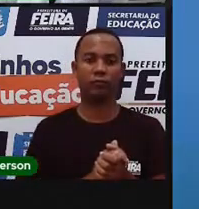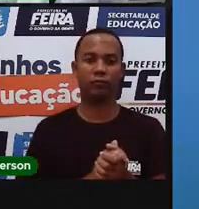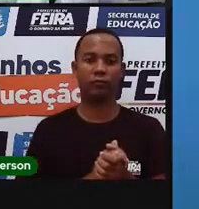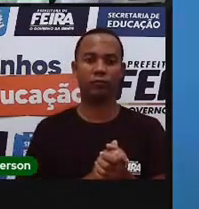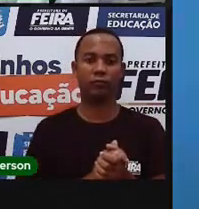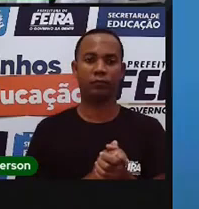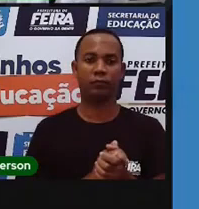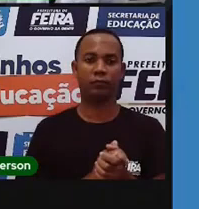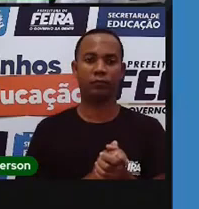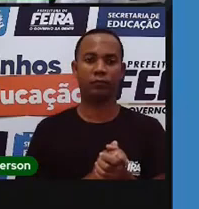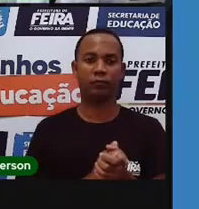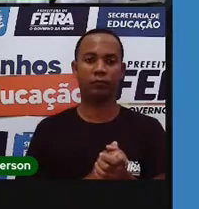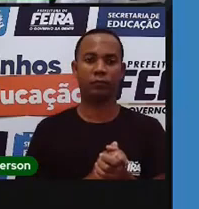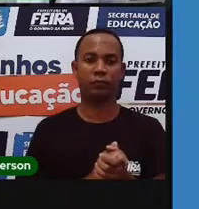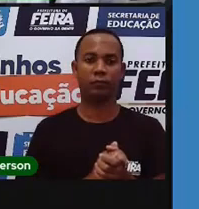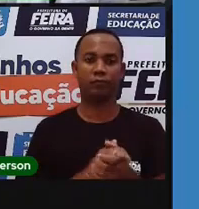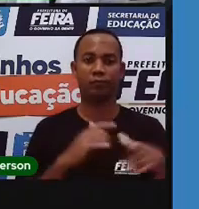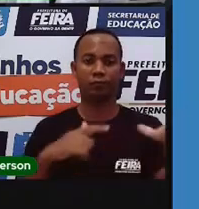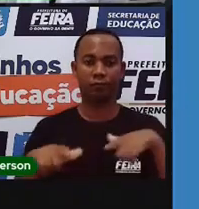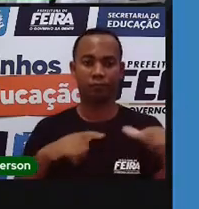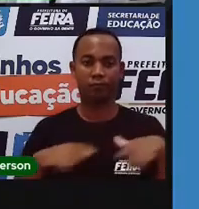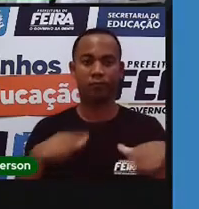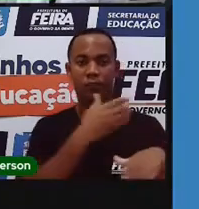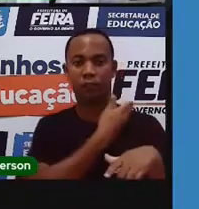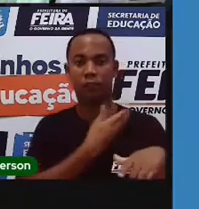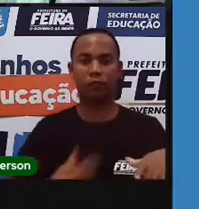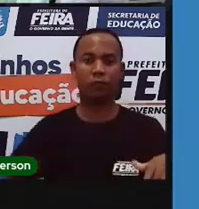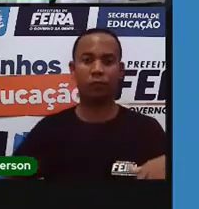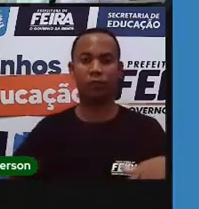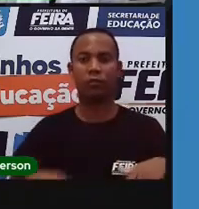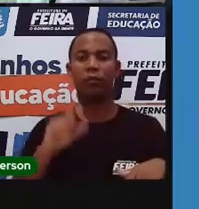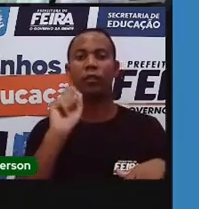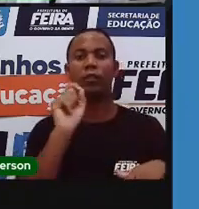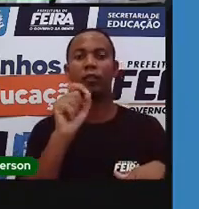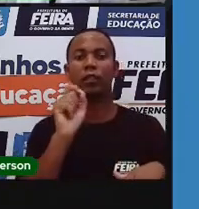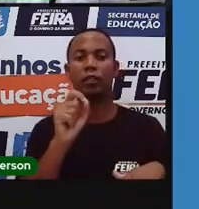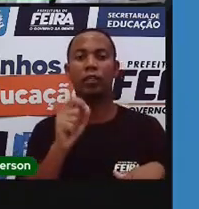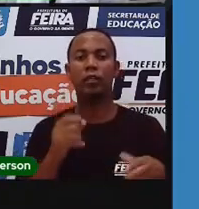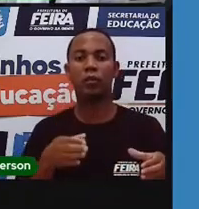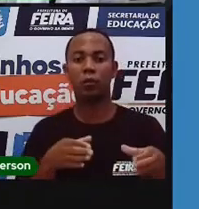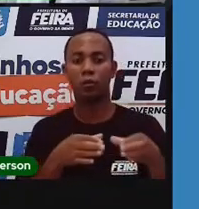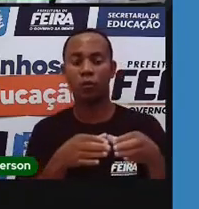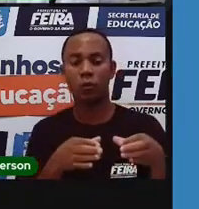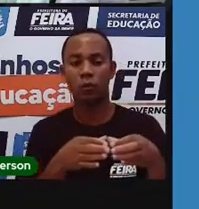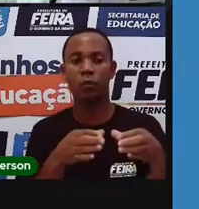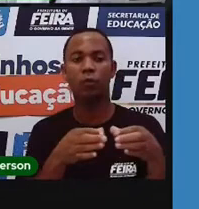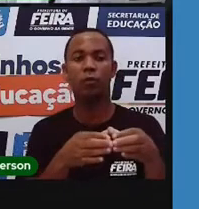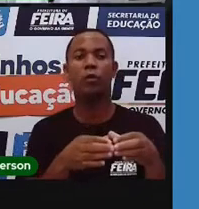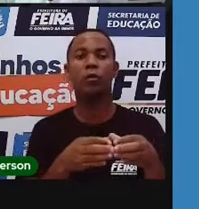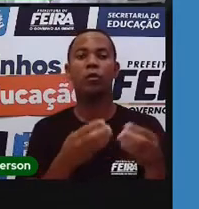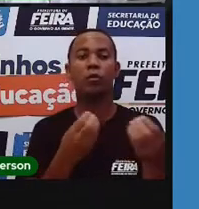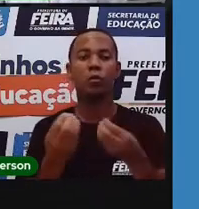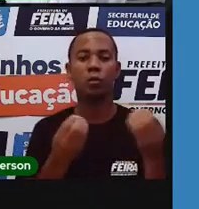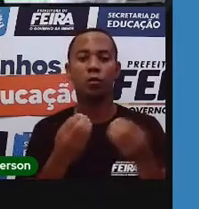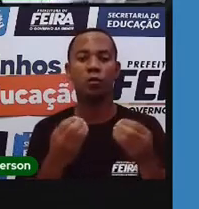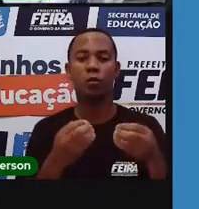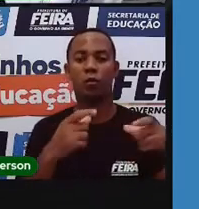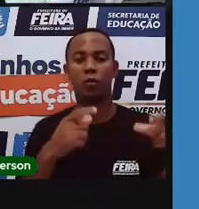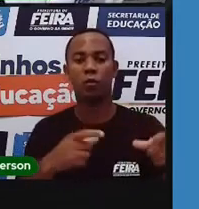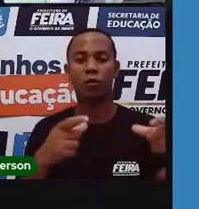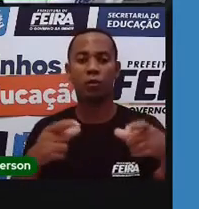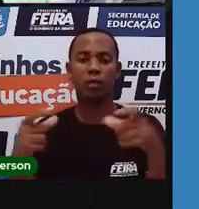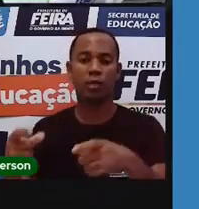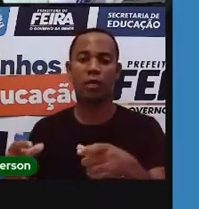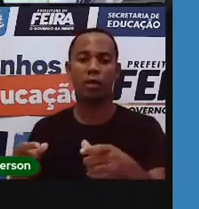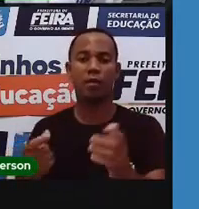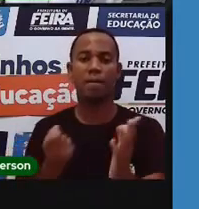Os serviços públicos são aqueles prestados diretamente à comunidade. Através de impostos e taxas